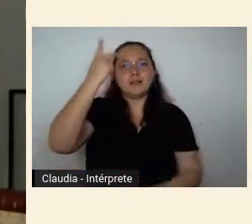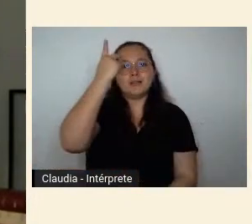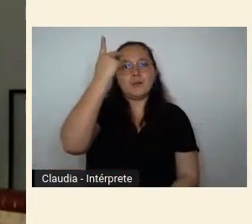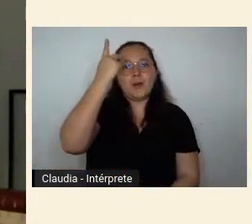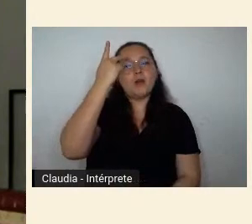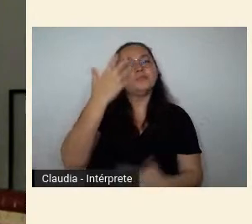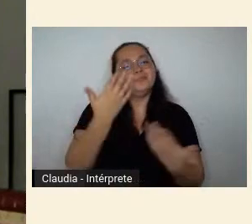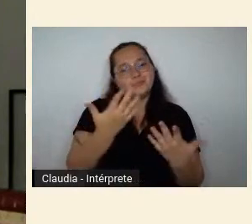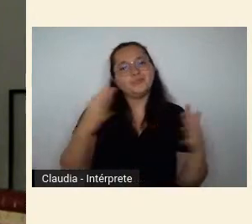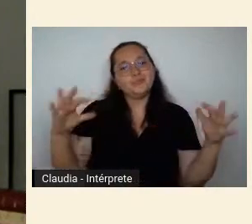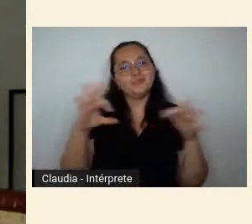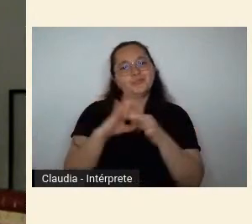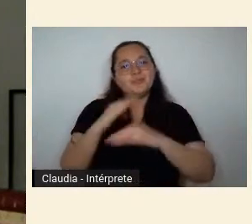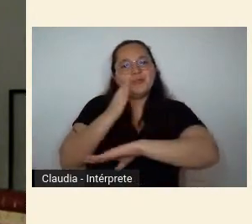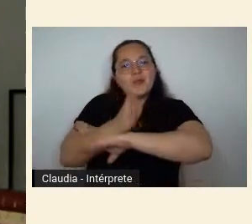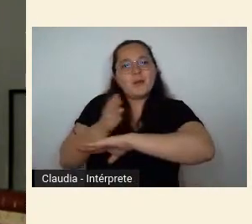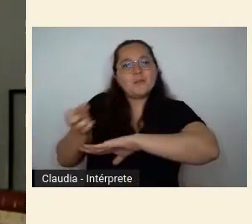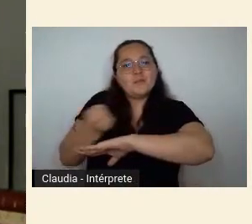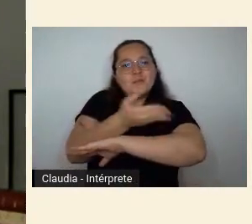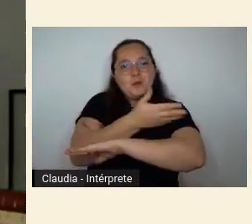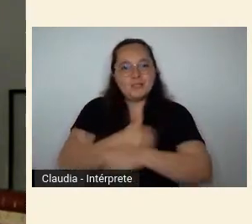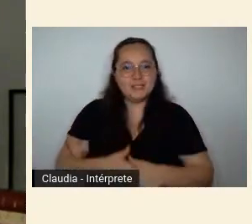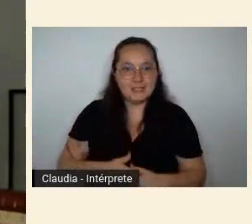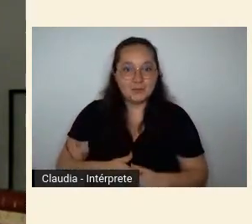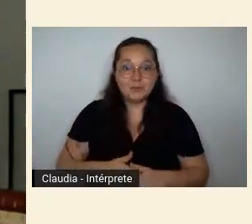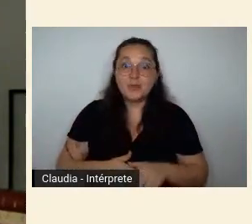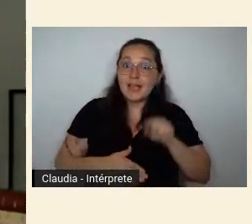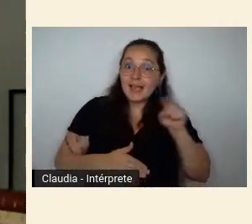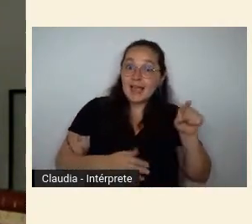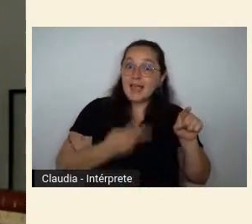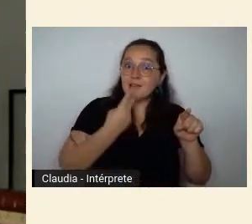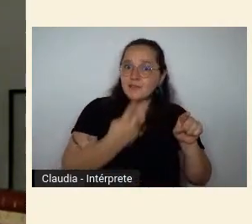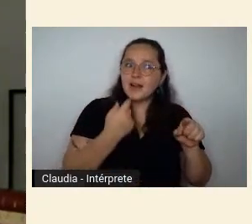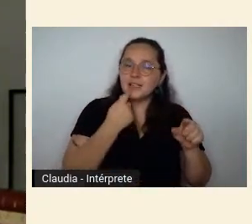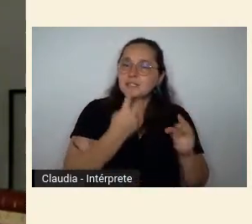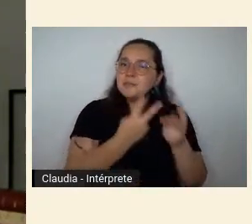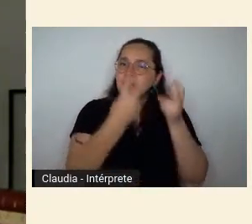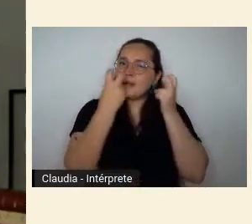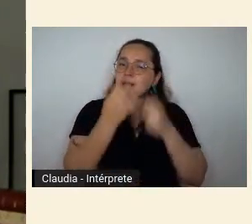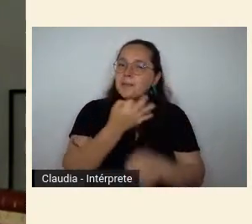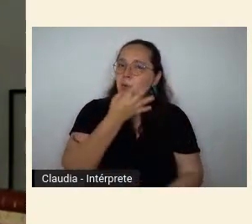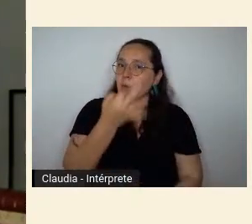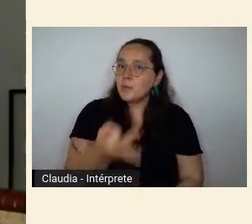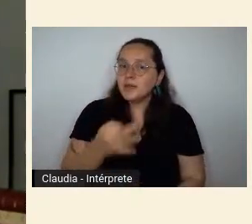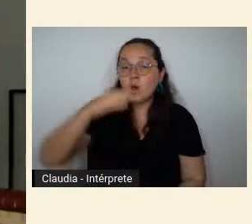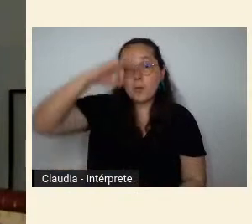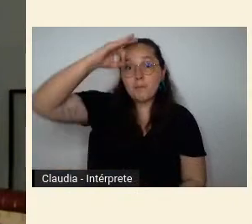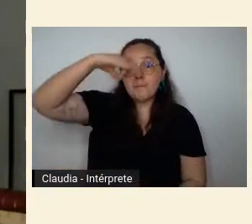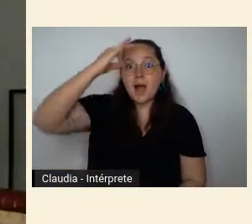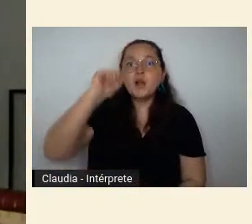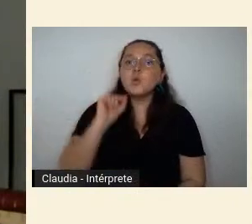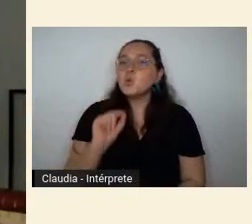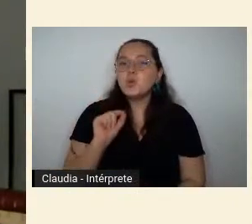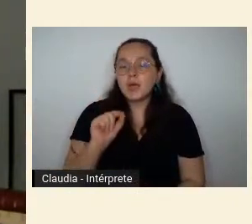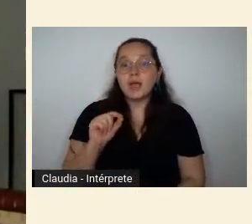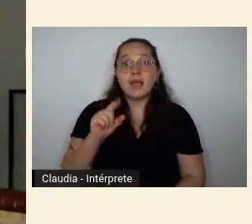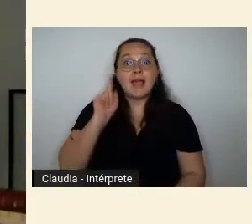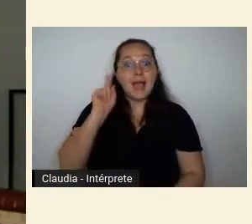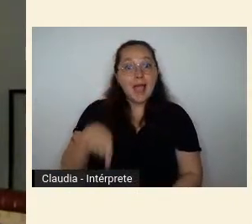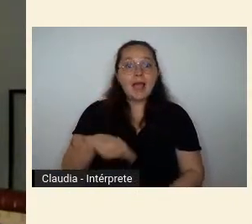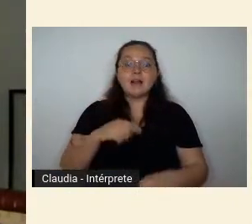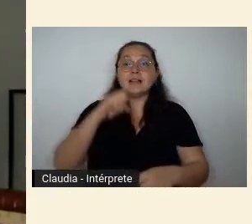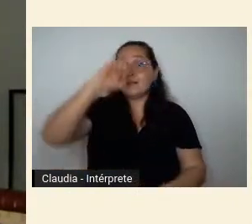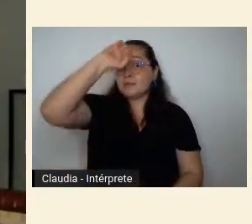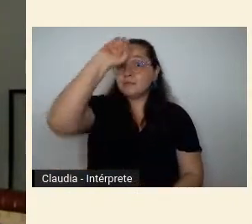aqui percebemos que para Mario mais do que o movimento o modernismo era uma movimentação nacional em curso ou em suas